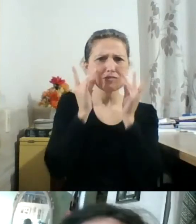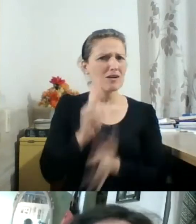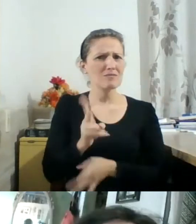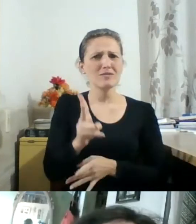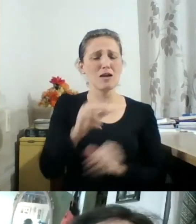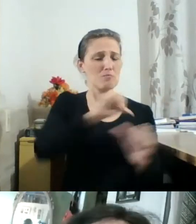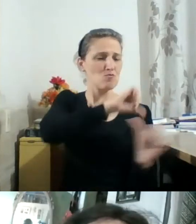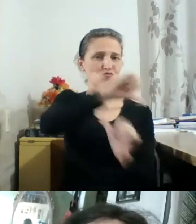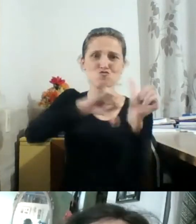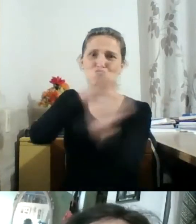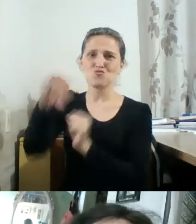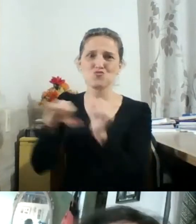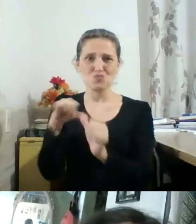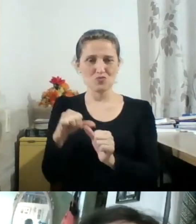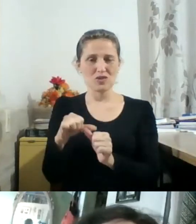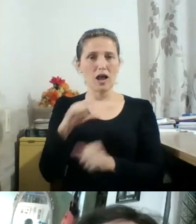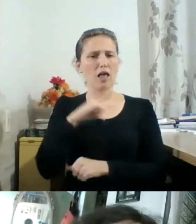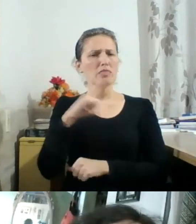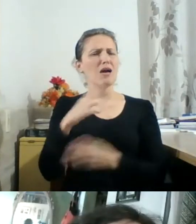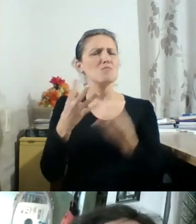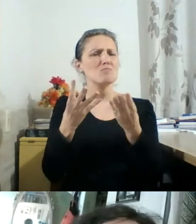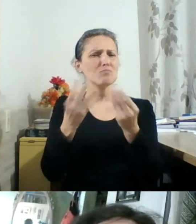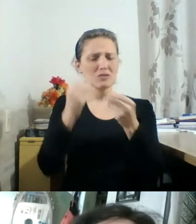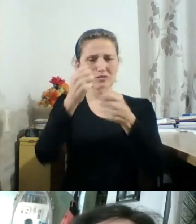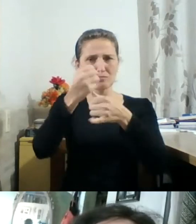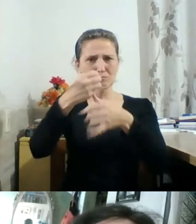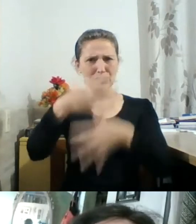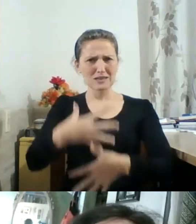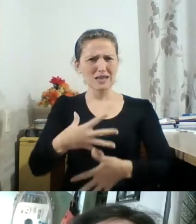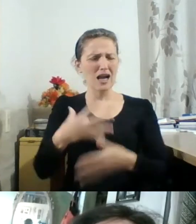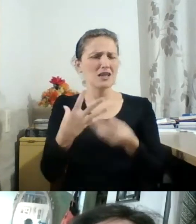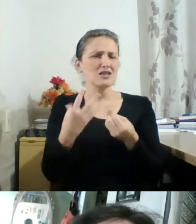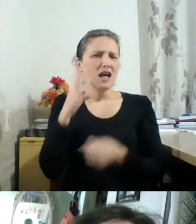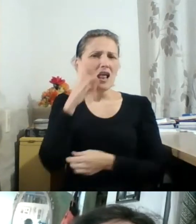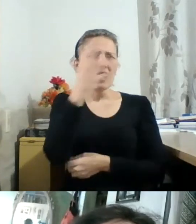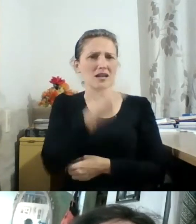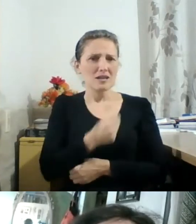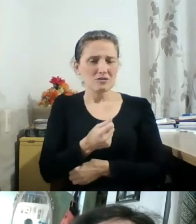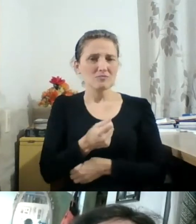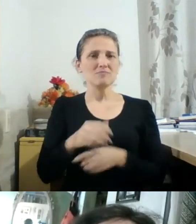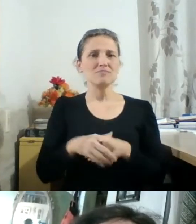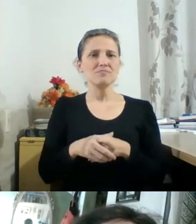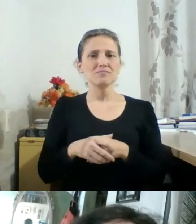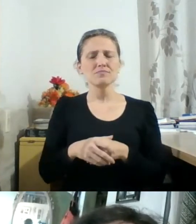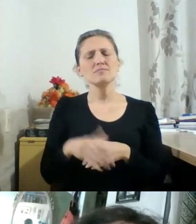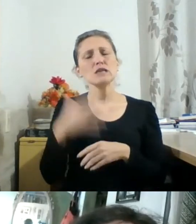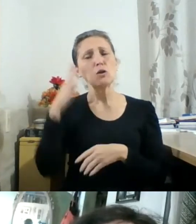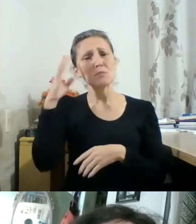Aqui tem várias mensagens muito lindas aqui no TCHAC. Imagino que você está lindo, mas está todo mundo